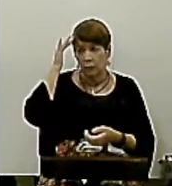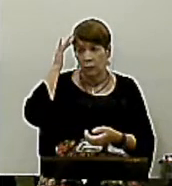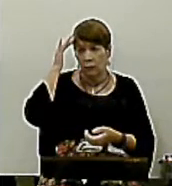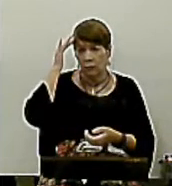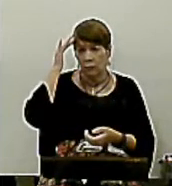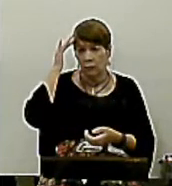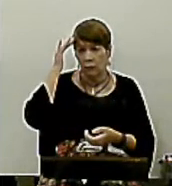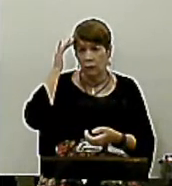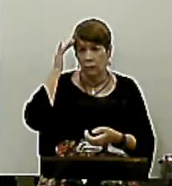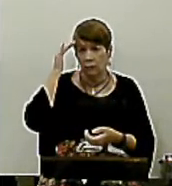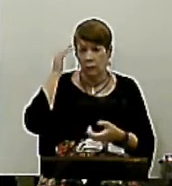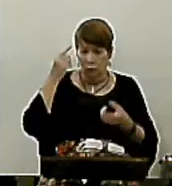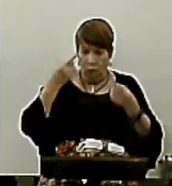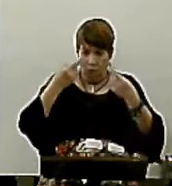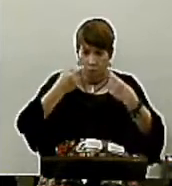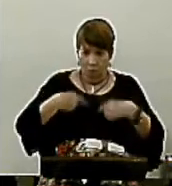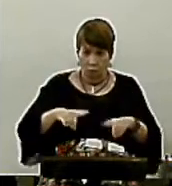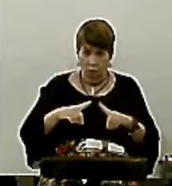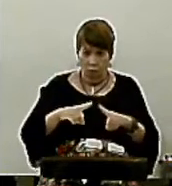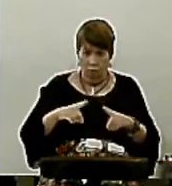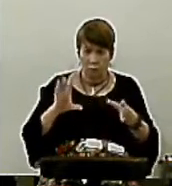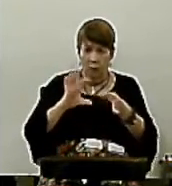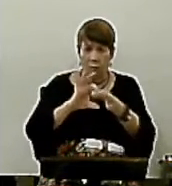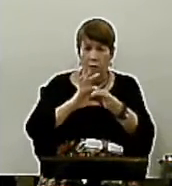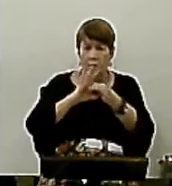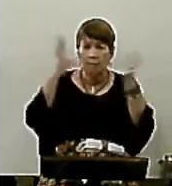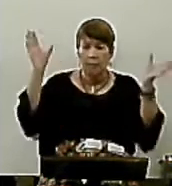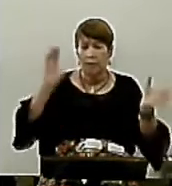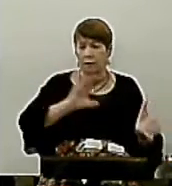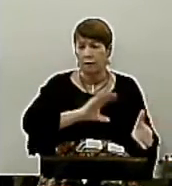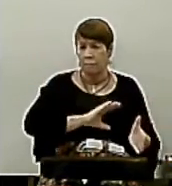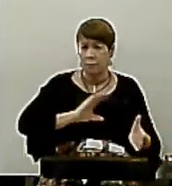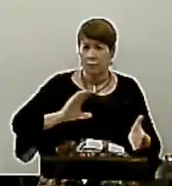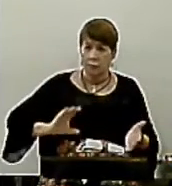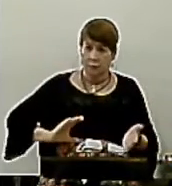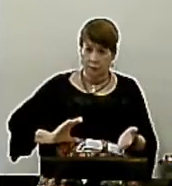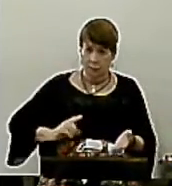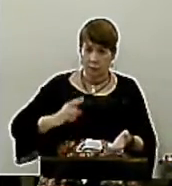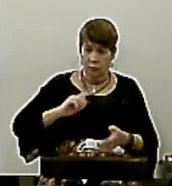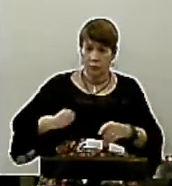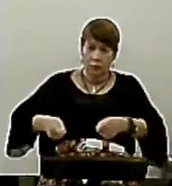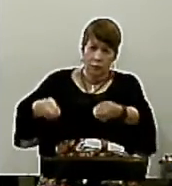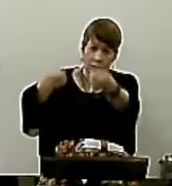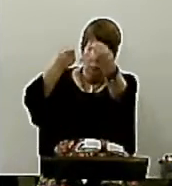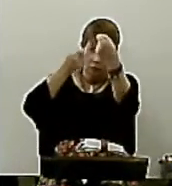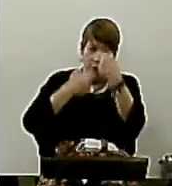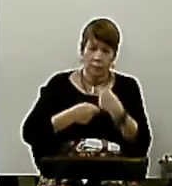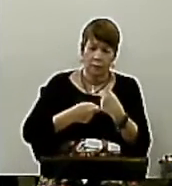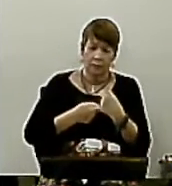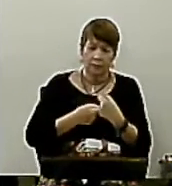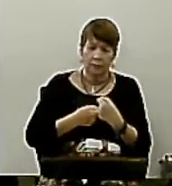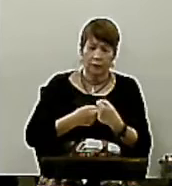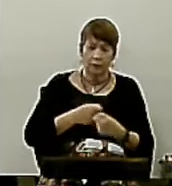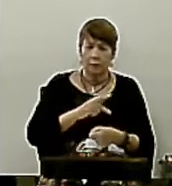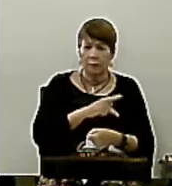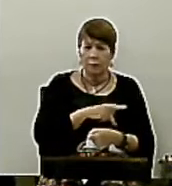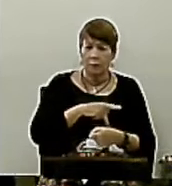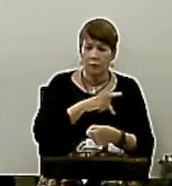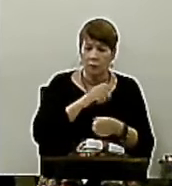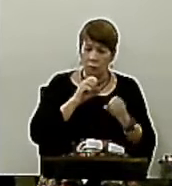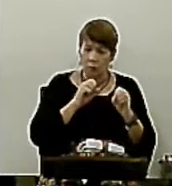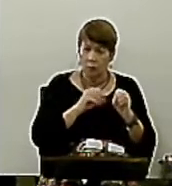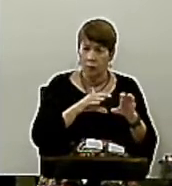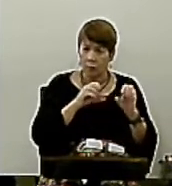se opor à liberdade cristã que Deus estava nos dando a Cristo. Paulo ensina que